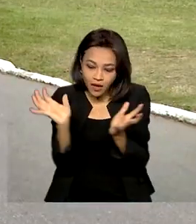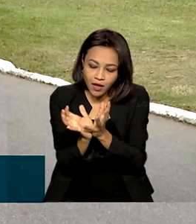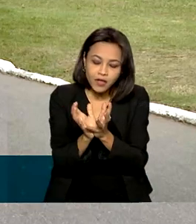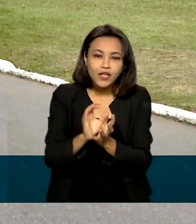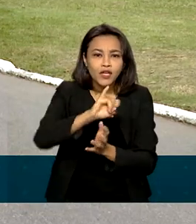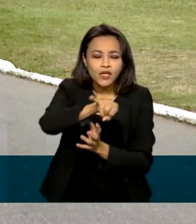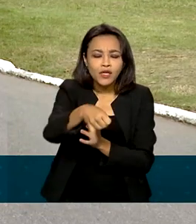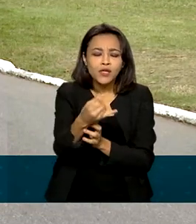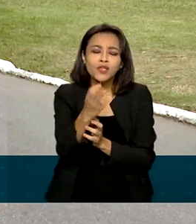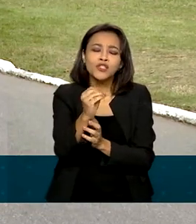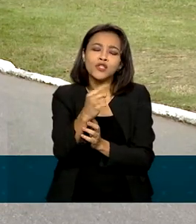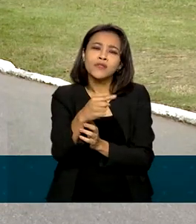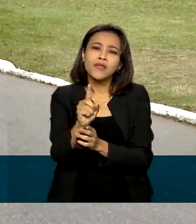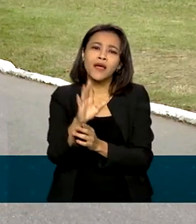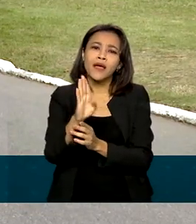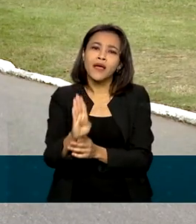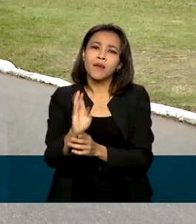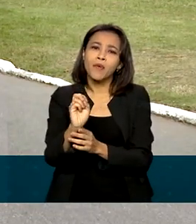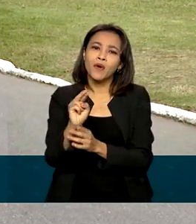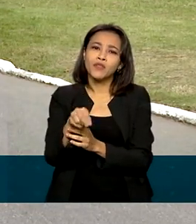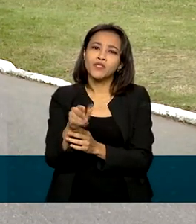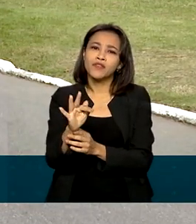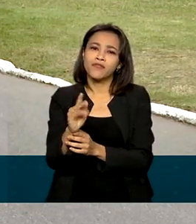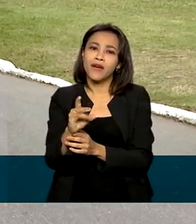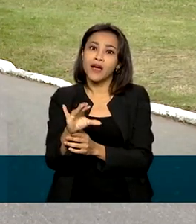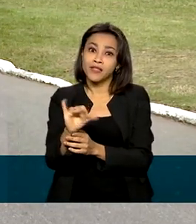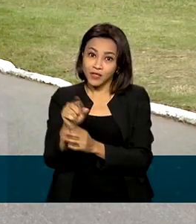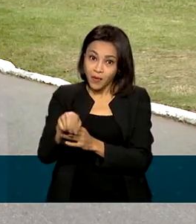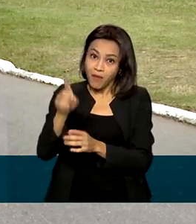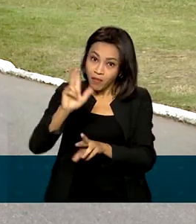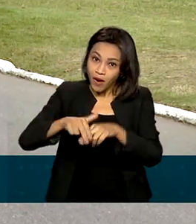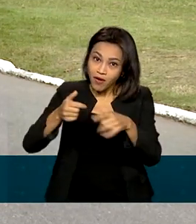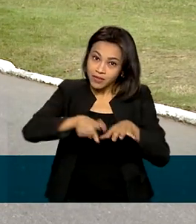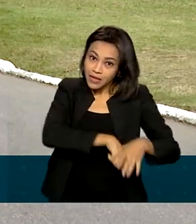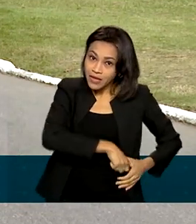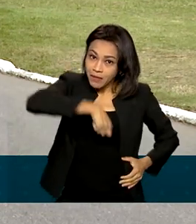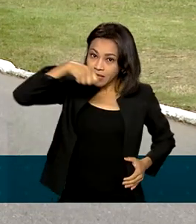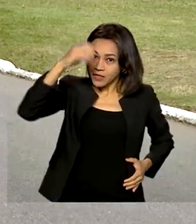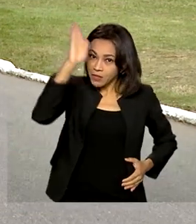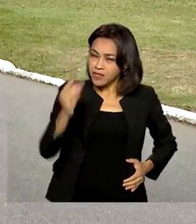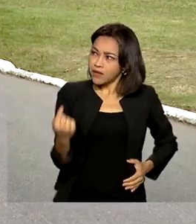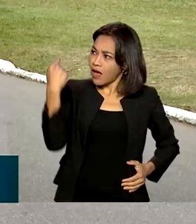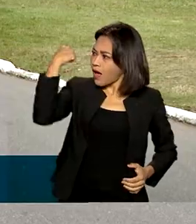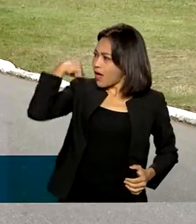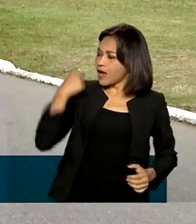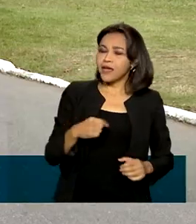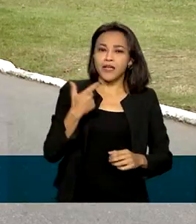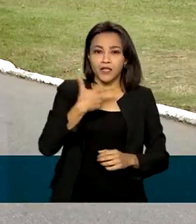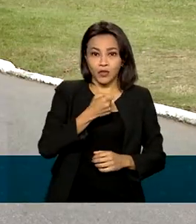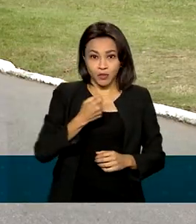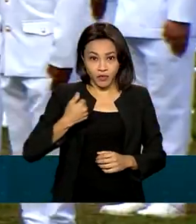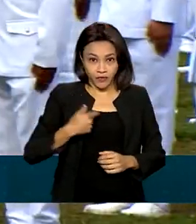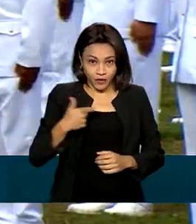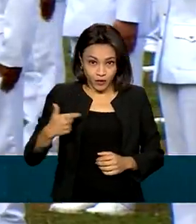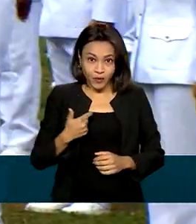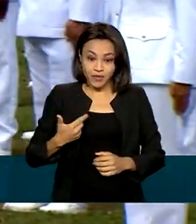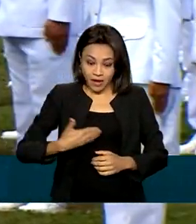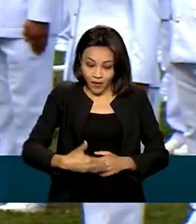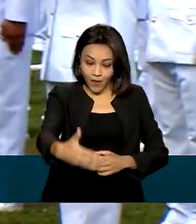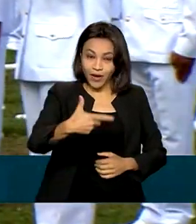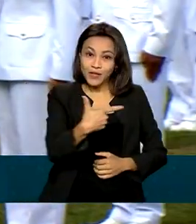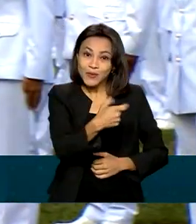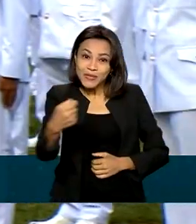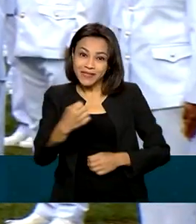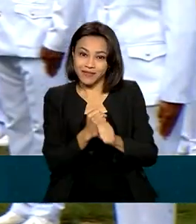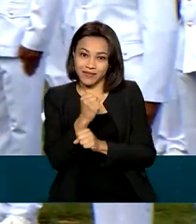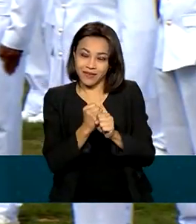José Bonifácio, foi escolhido em homenagem ao Patriarca da Independência do Brasil, que em 2022 completa 200 anos. Os alunos foram